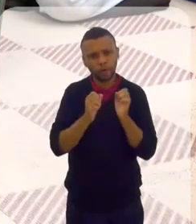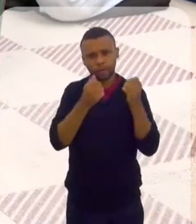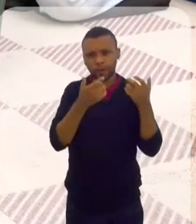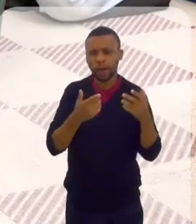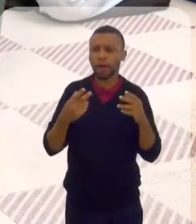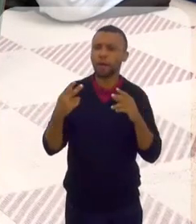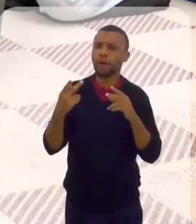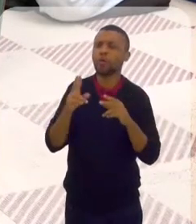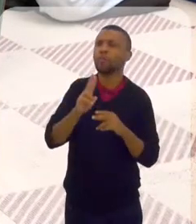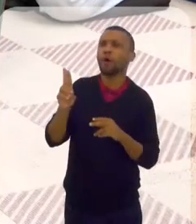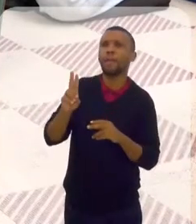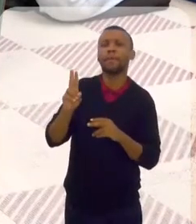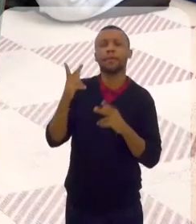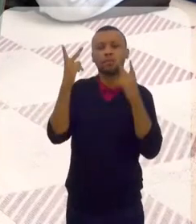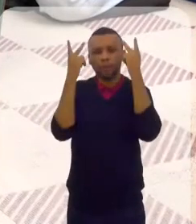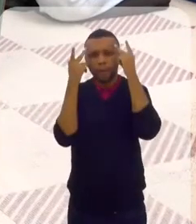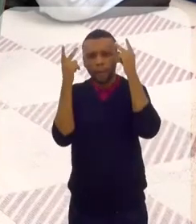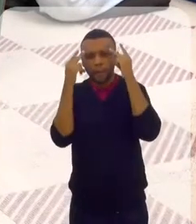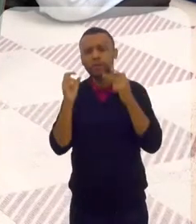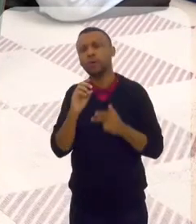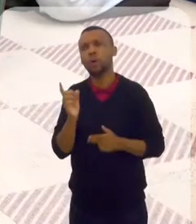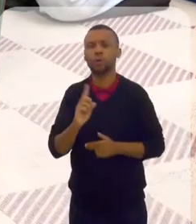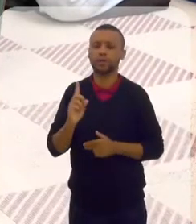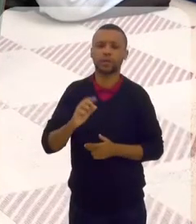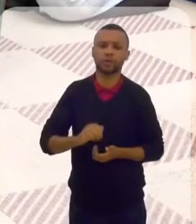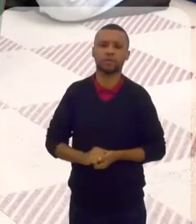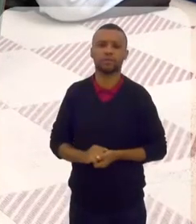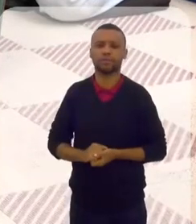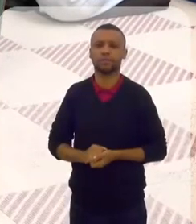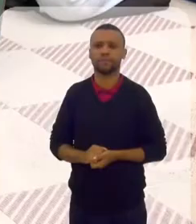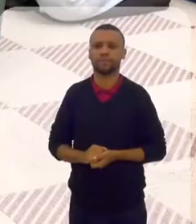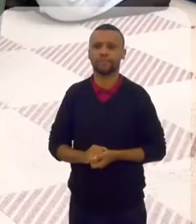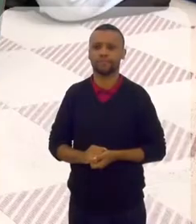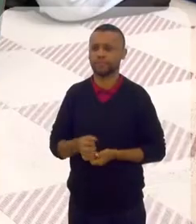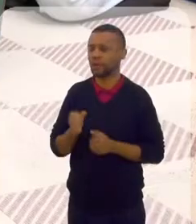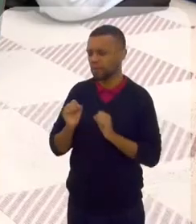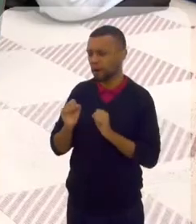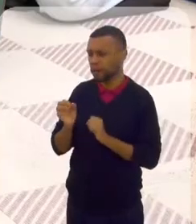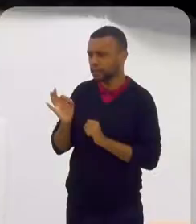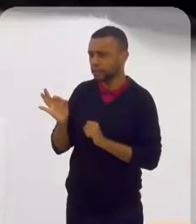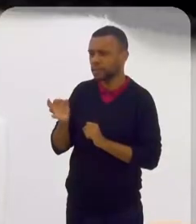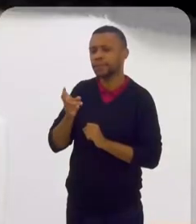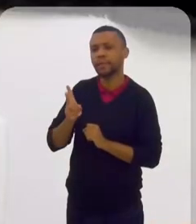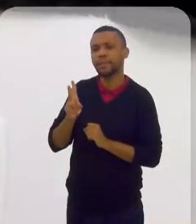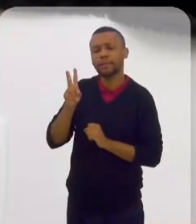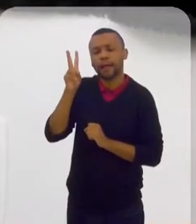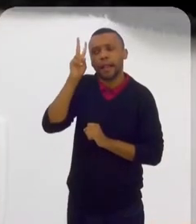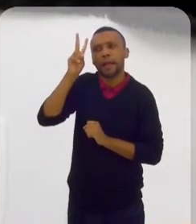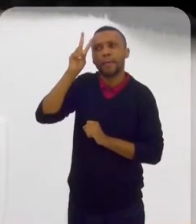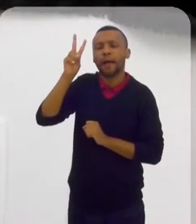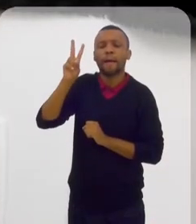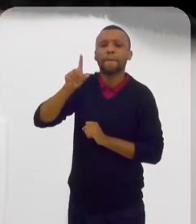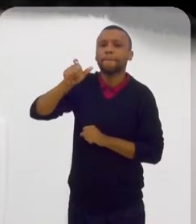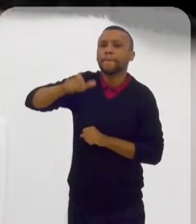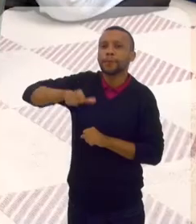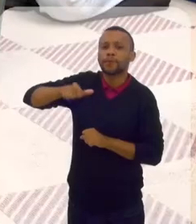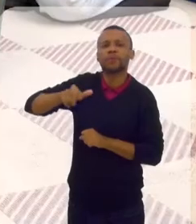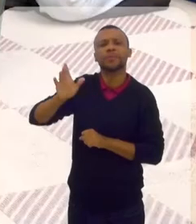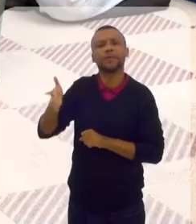pode falar dessa pessoa normalmente, pode falar o nome dele normalmente ou não? Sim. Você pode sempre... Pessoas já